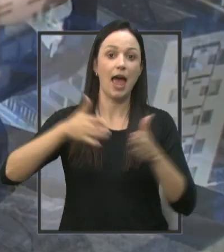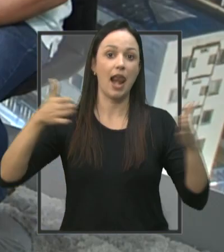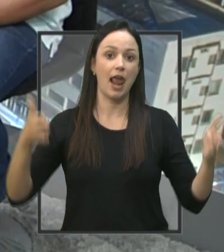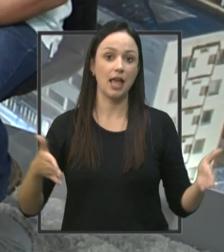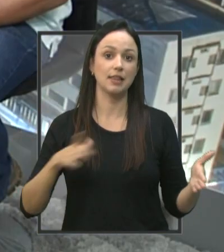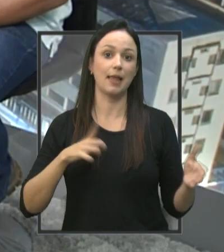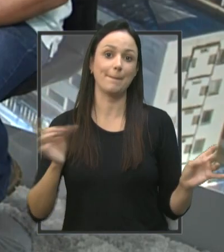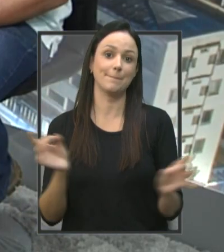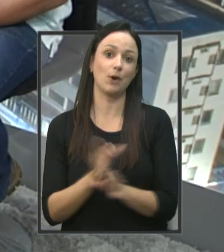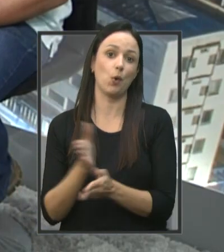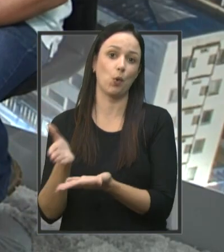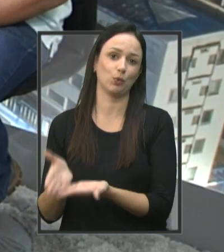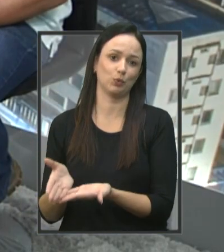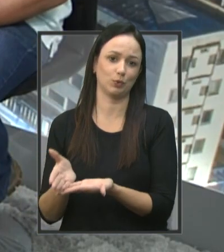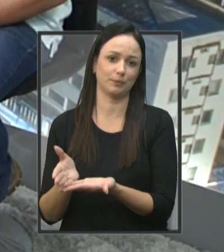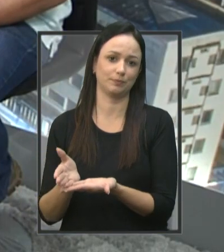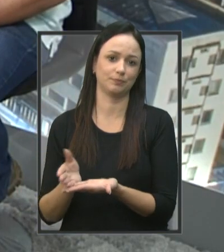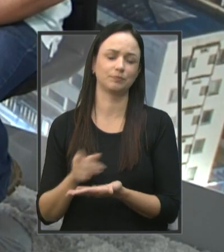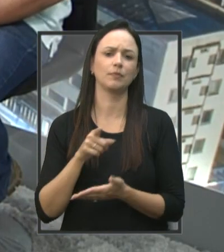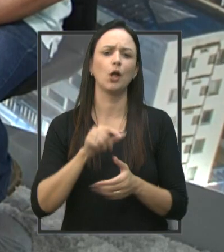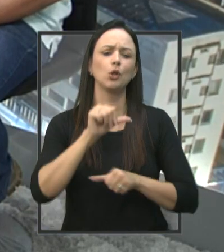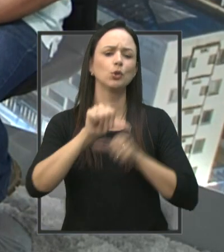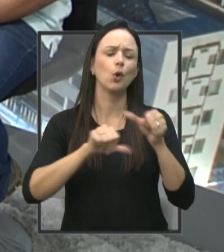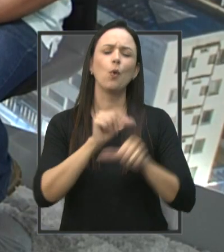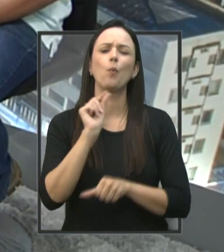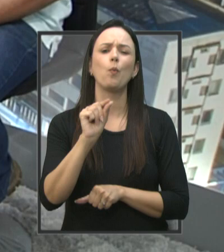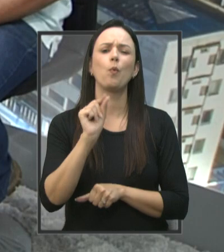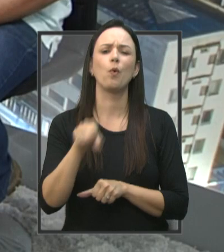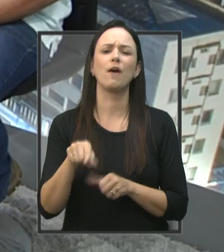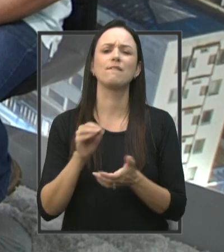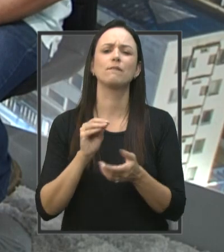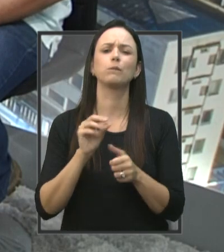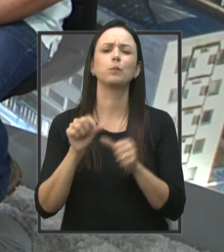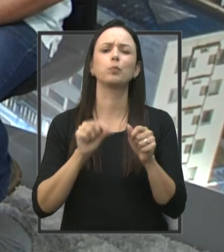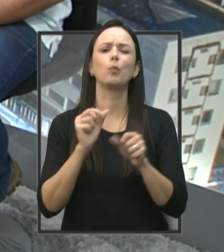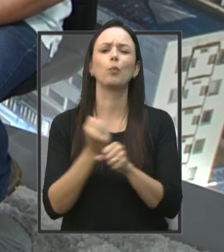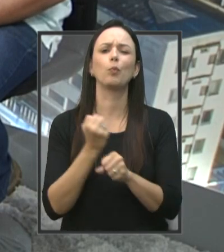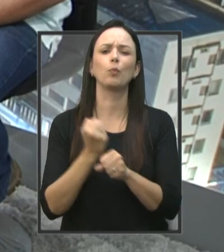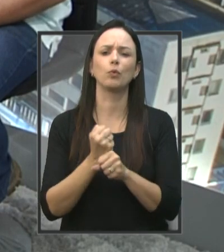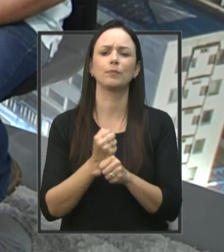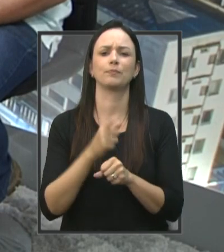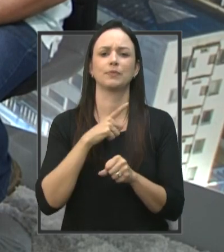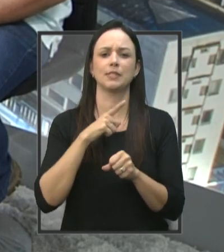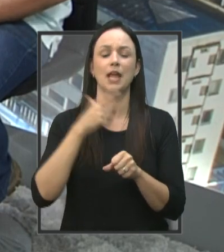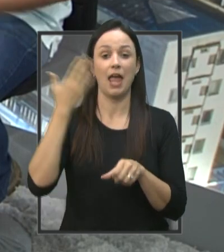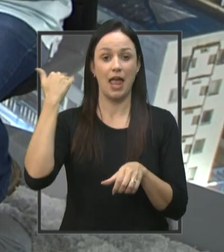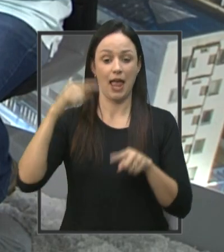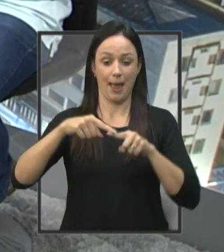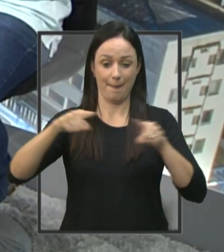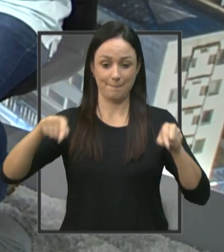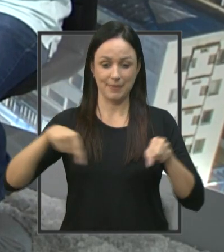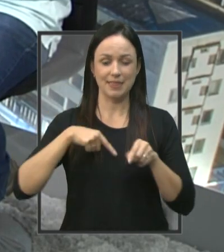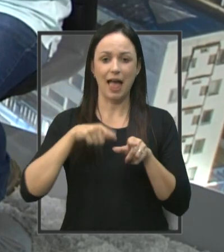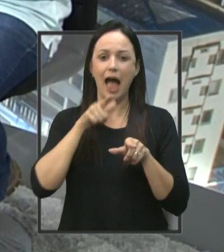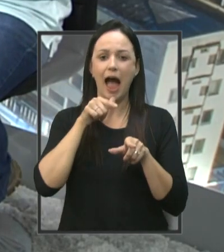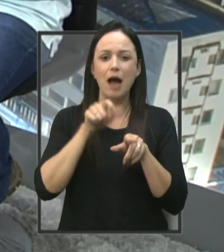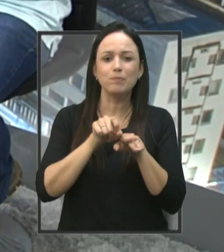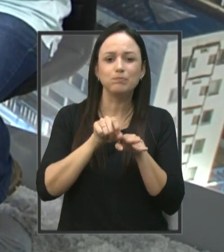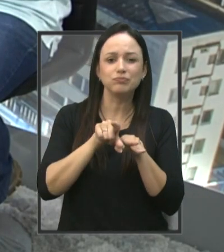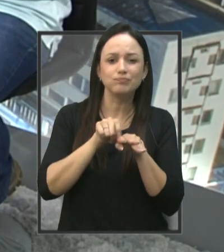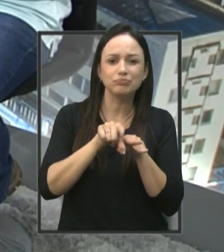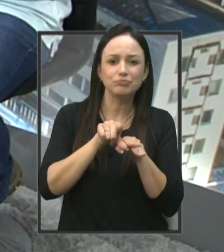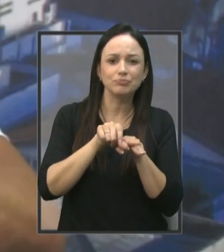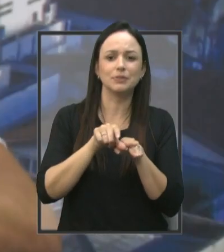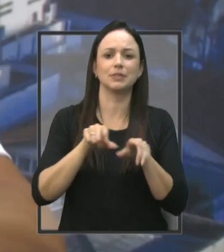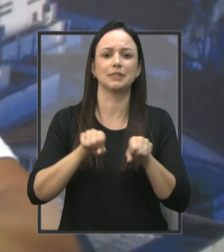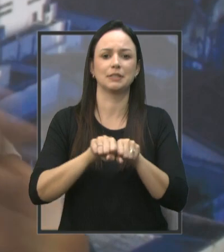pronta E ali foi trocado o que Na piscina grande Bill? Foi tirado o vazamento Que tinha Foi tirado Arrumado o